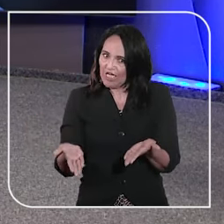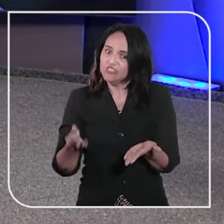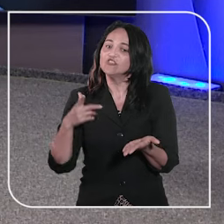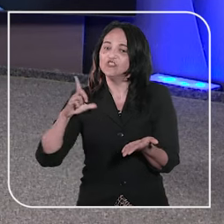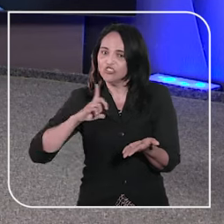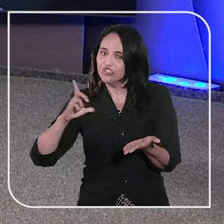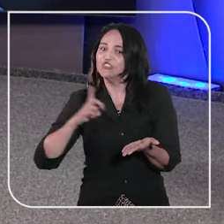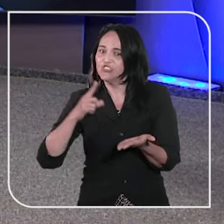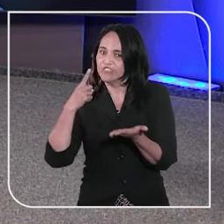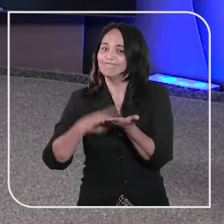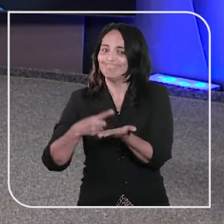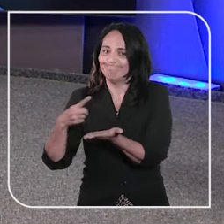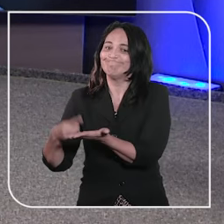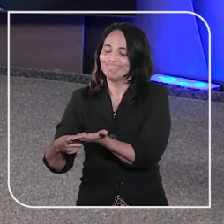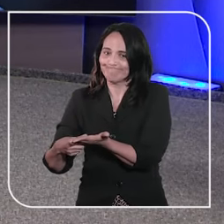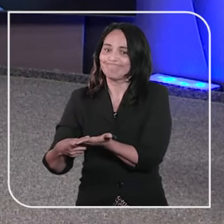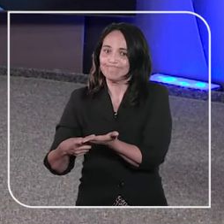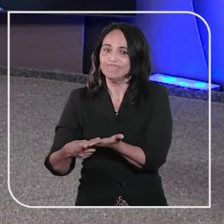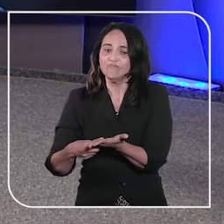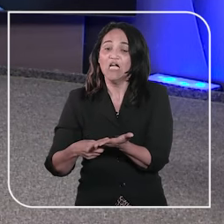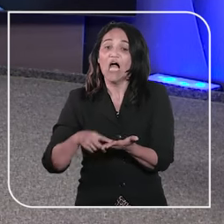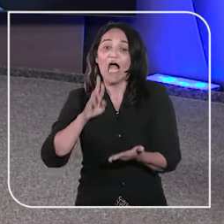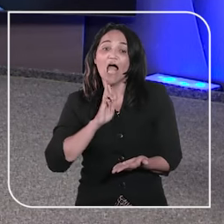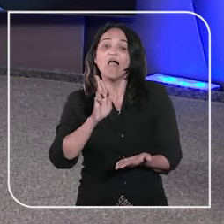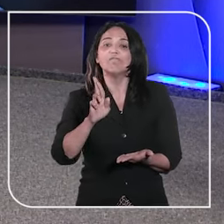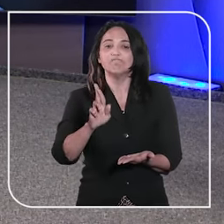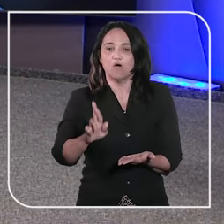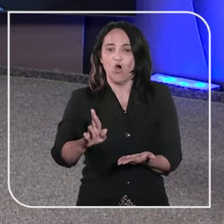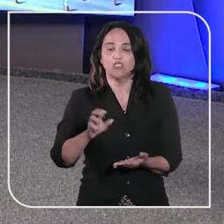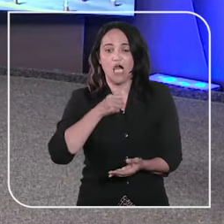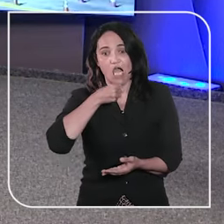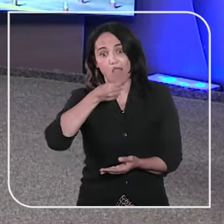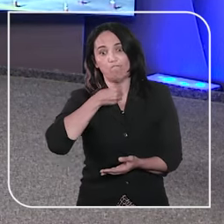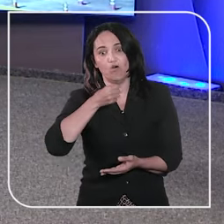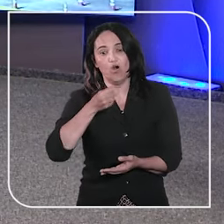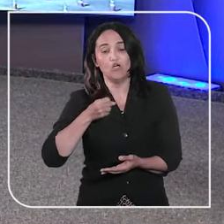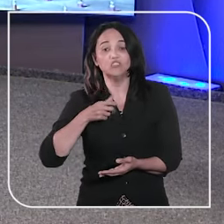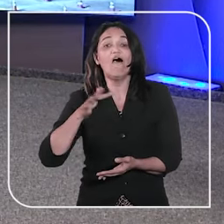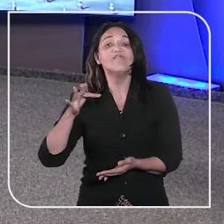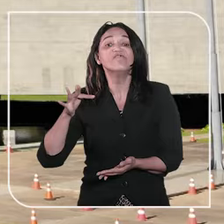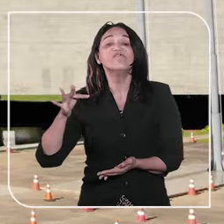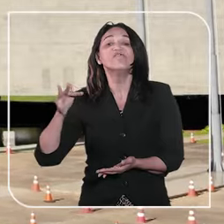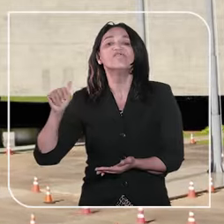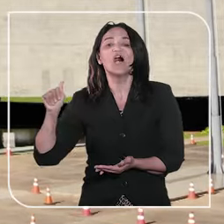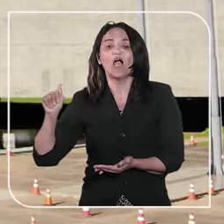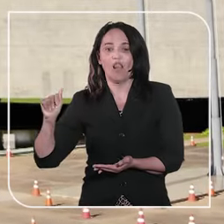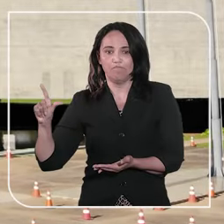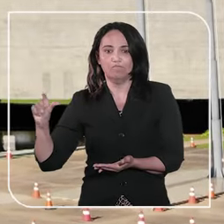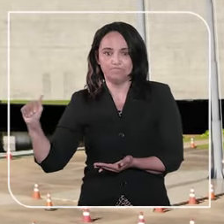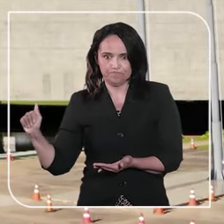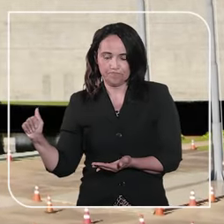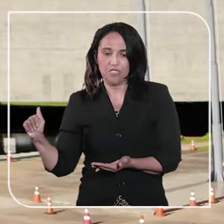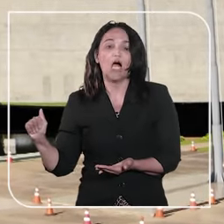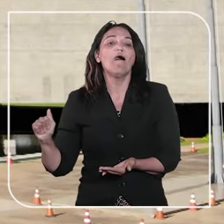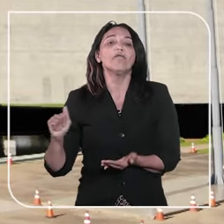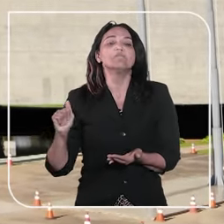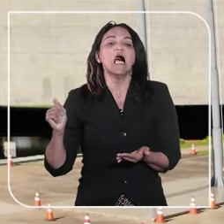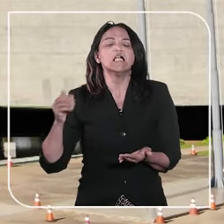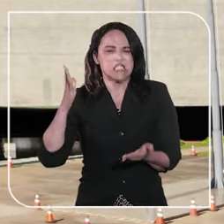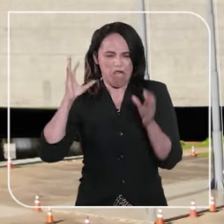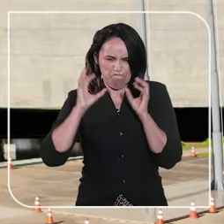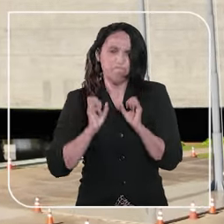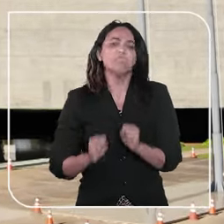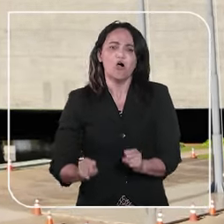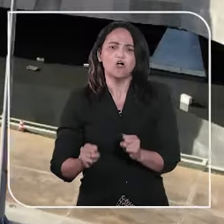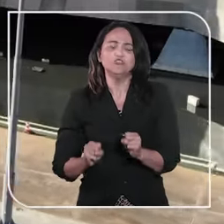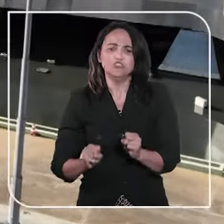traz os detalhes é a repórter Jéssica Castro. Por unanimidade, os ministros do colegiado decidiram que é possível